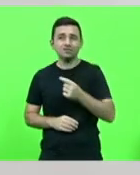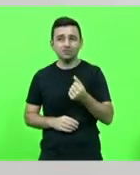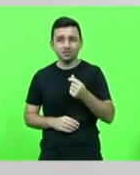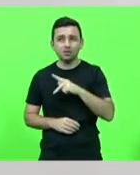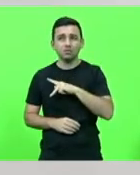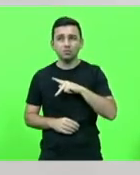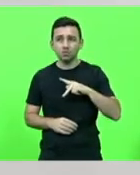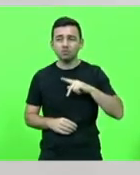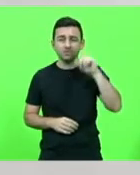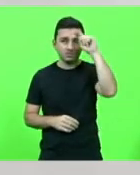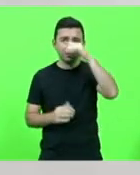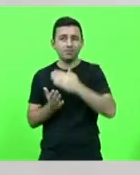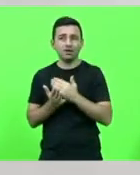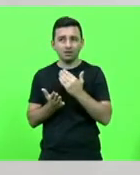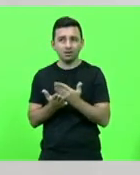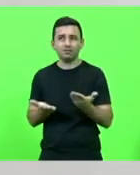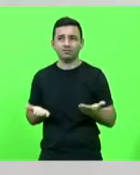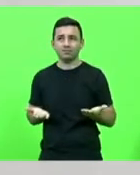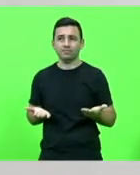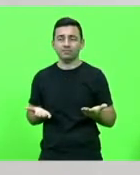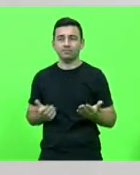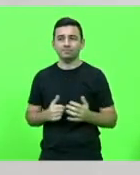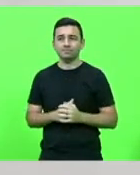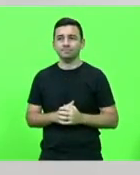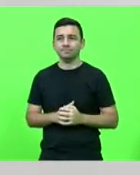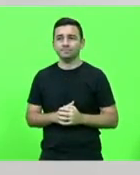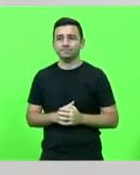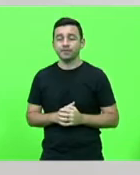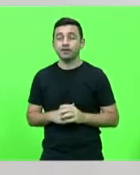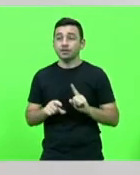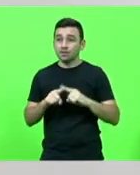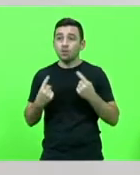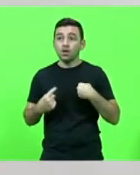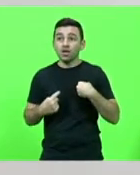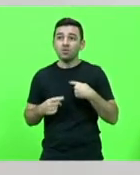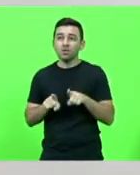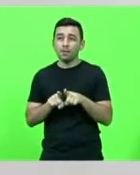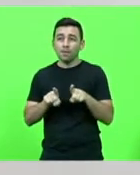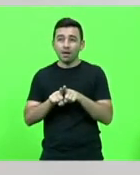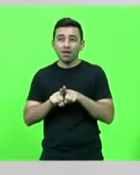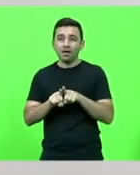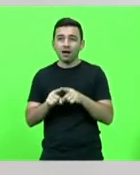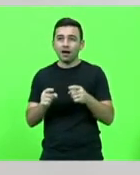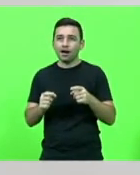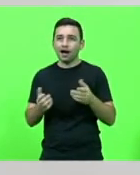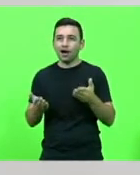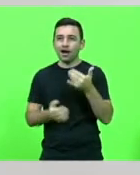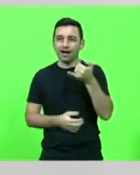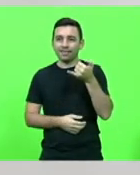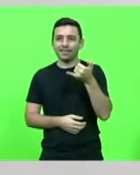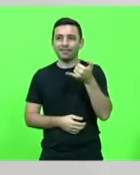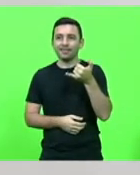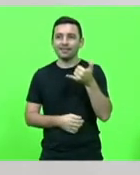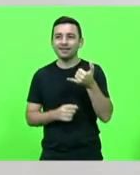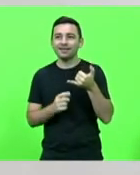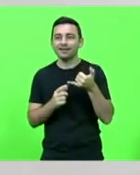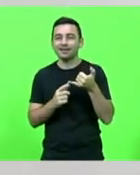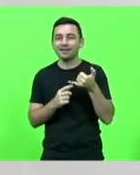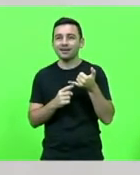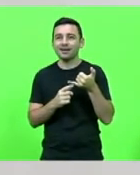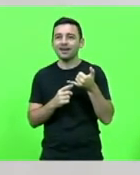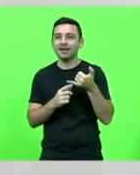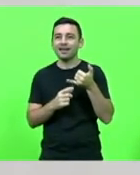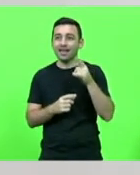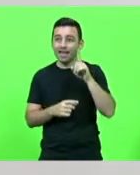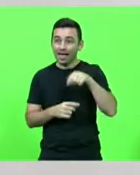mais complicado ainda e eu fiz questão até hoje de trazer essa caneta porque essa caneta aqui era a caneta do ministro